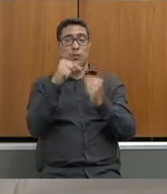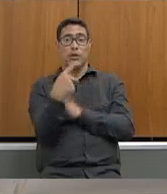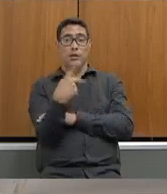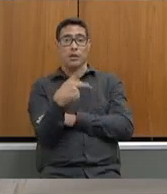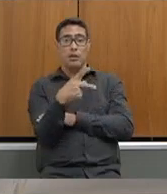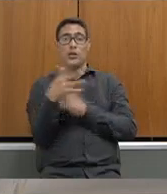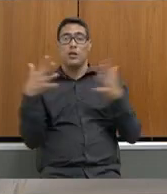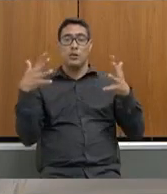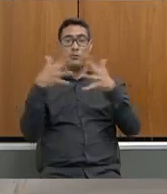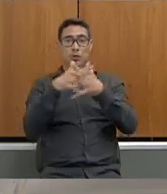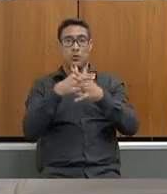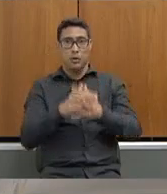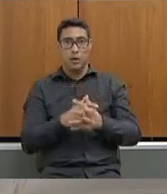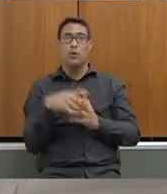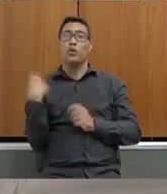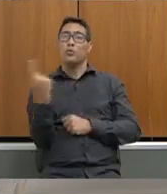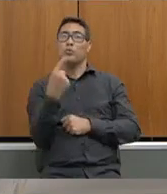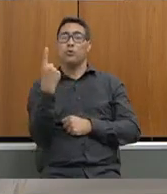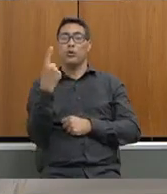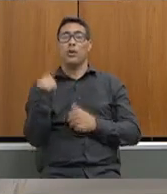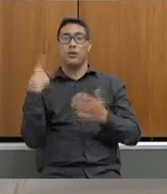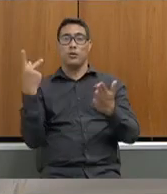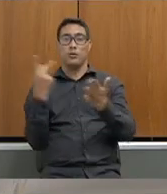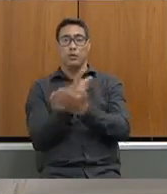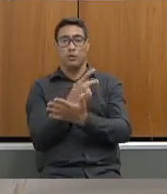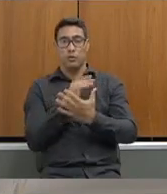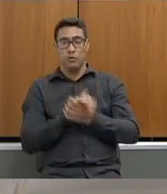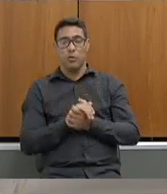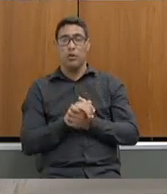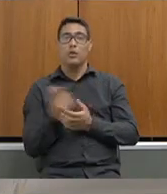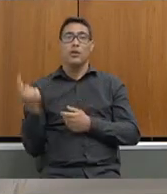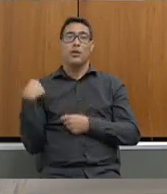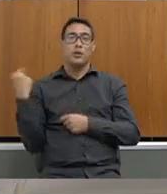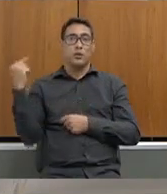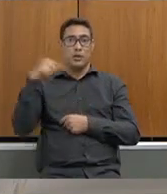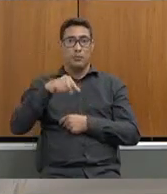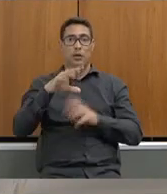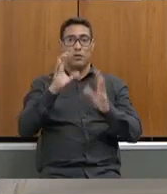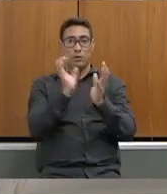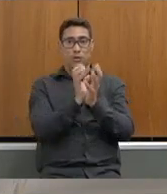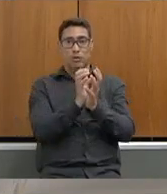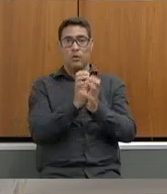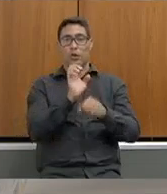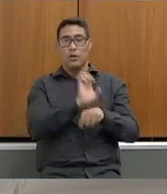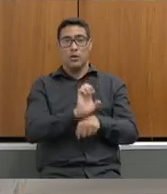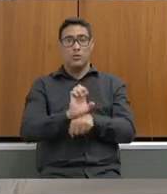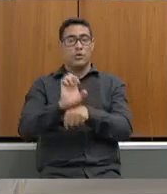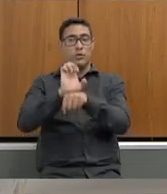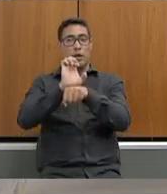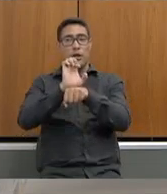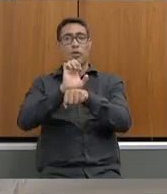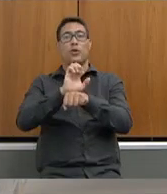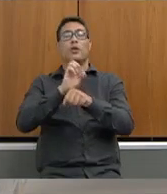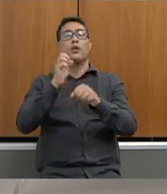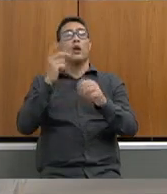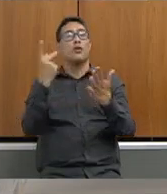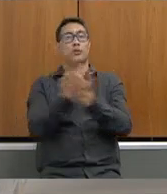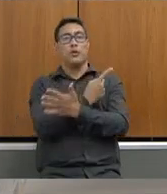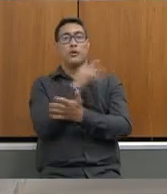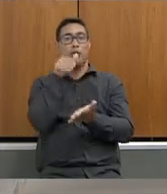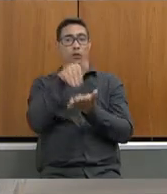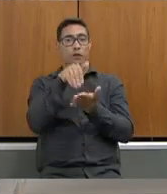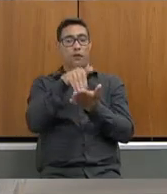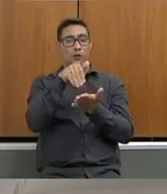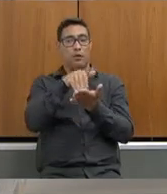seja prejudicado então todas as situações foram encaminhadas à equipe da secretaria de estado em reunião que aconteceu no final da manhã de hoje